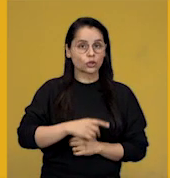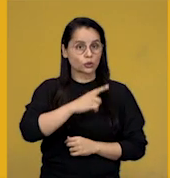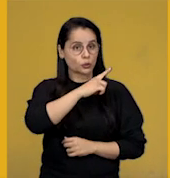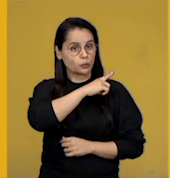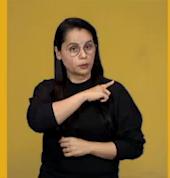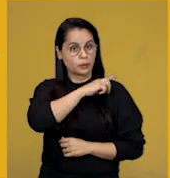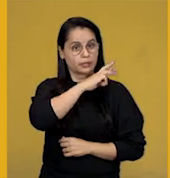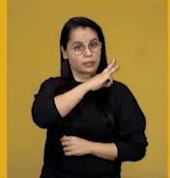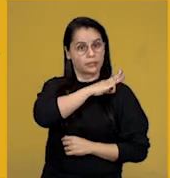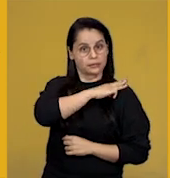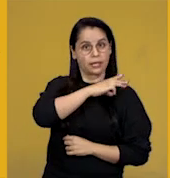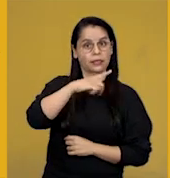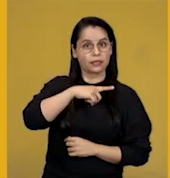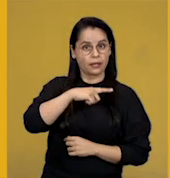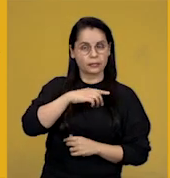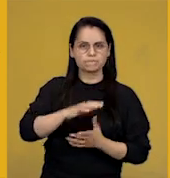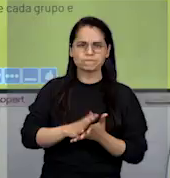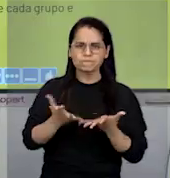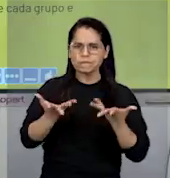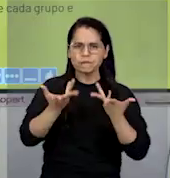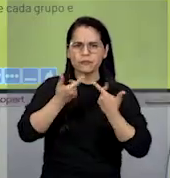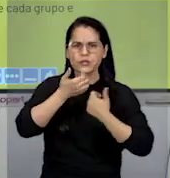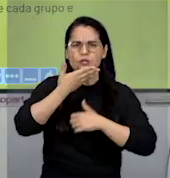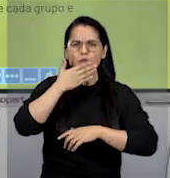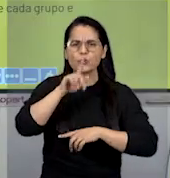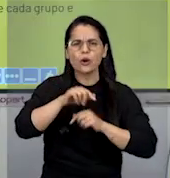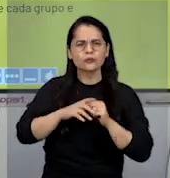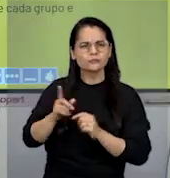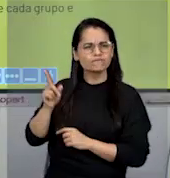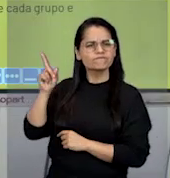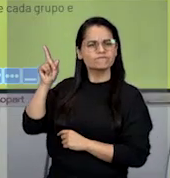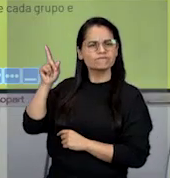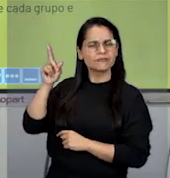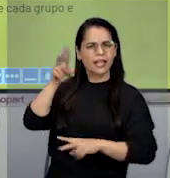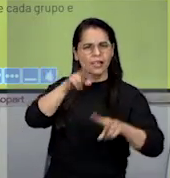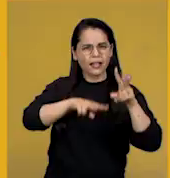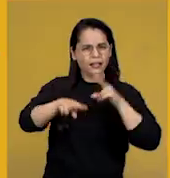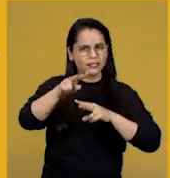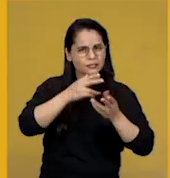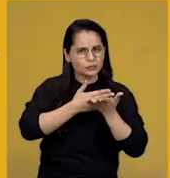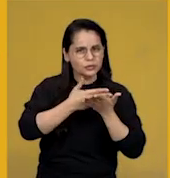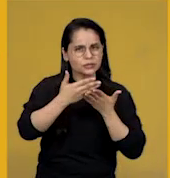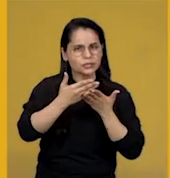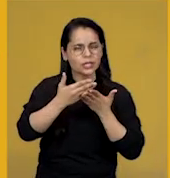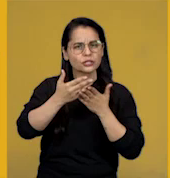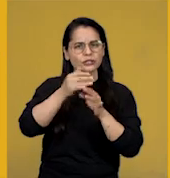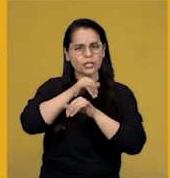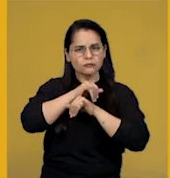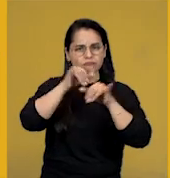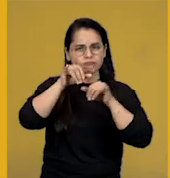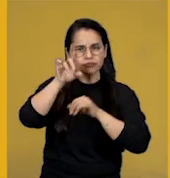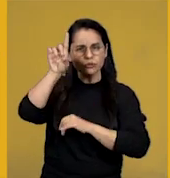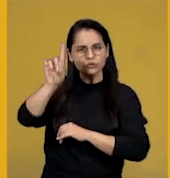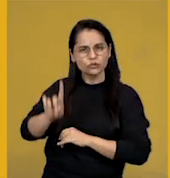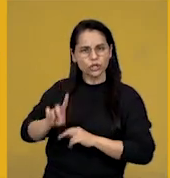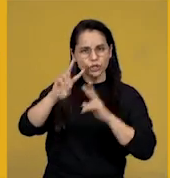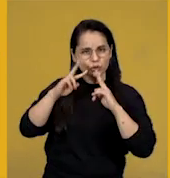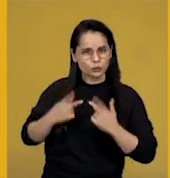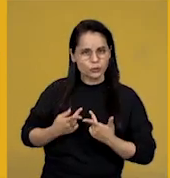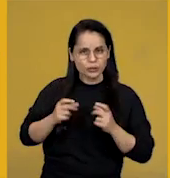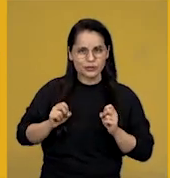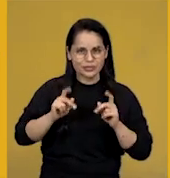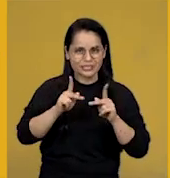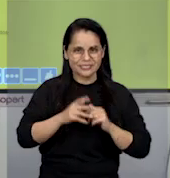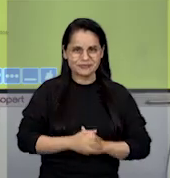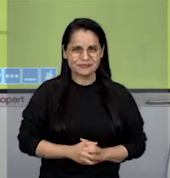inclusive. E a habilidade envolvida é essa daí, gente, analisar os princípios da declaração dos direitos humanos. Tá legal?